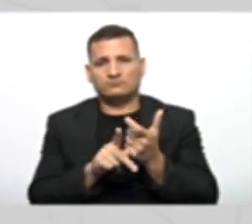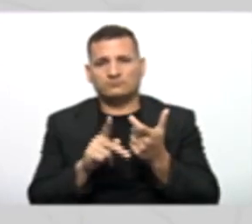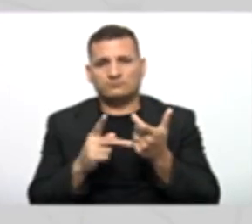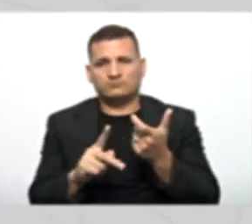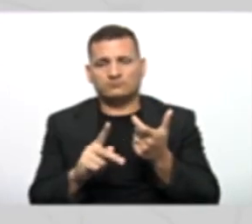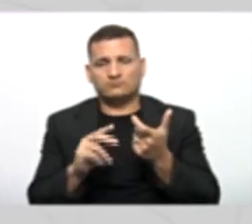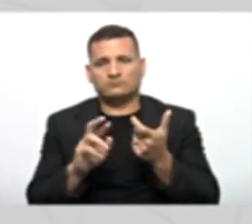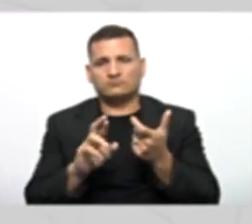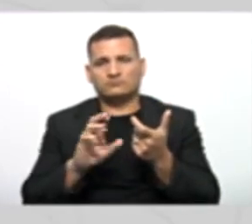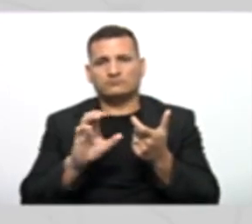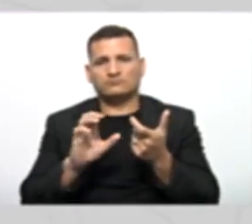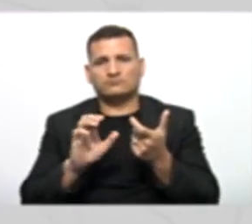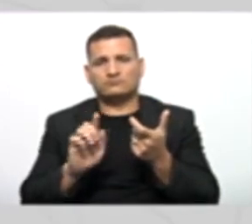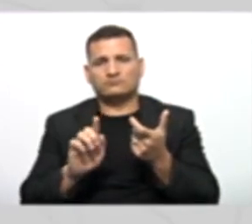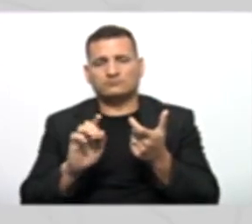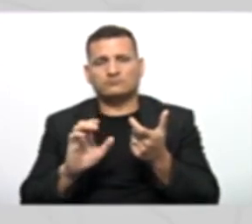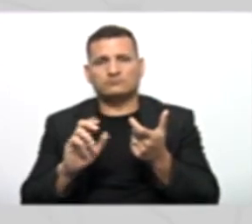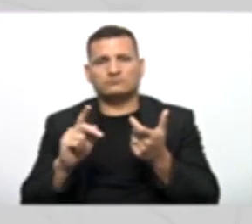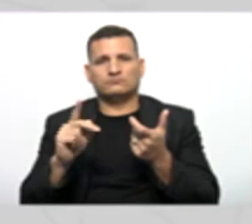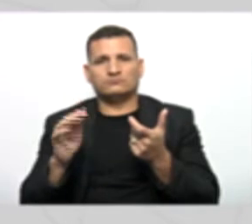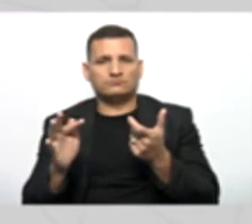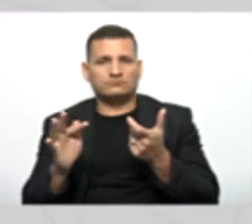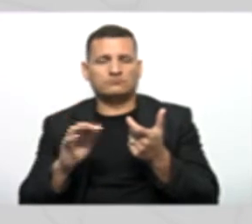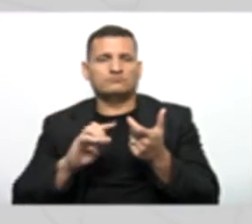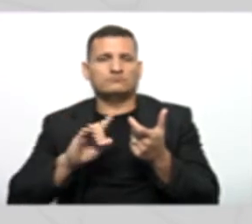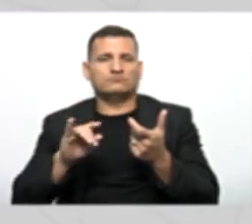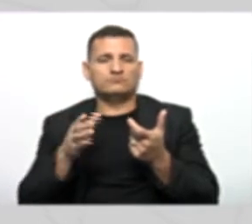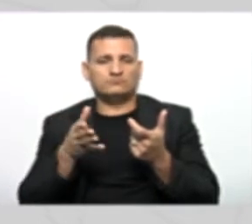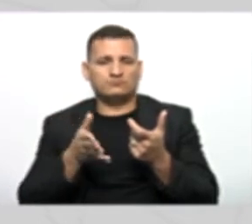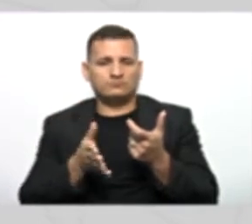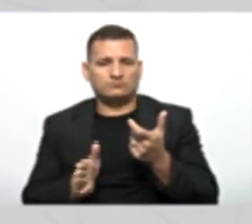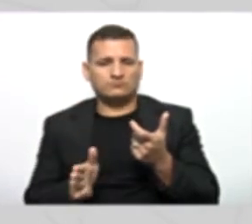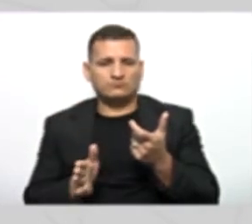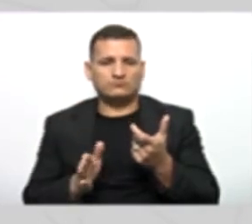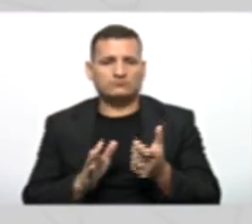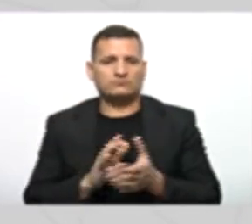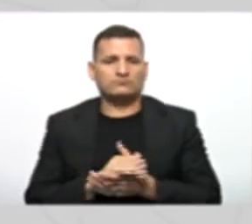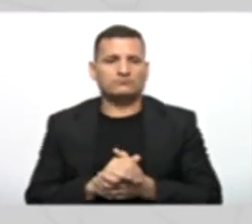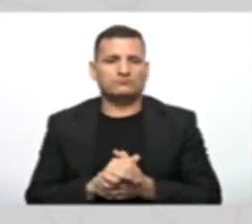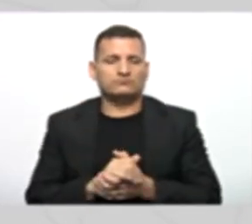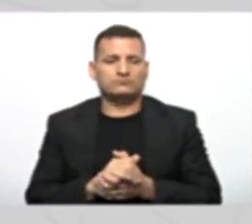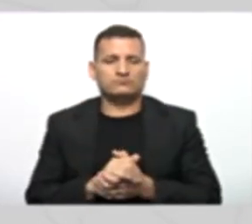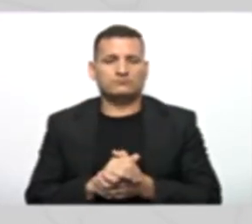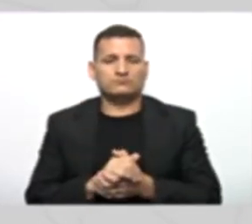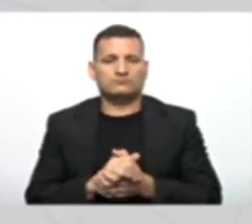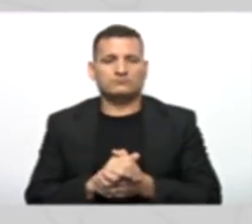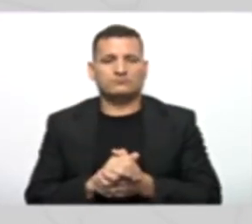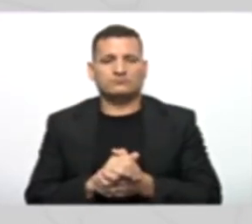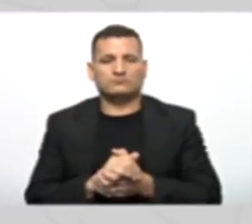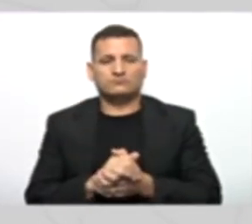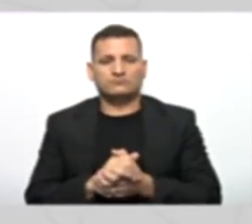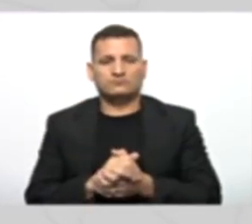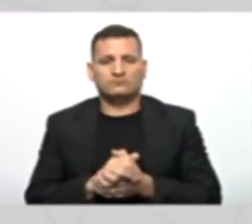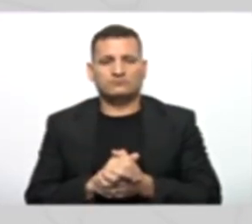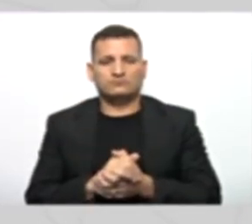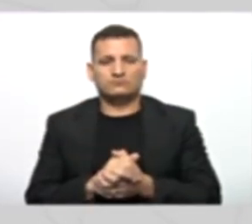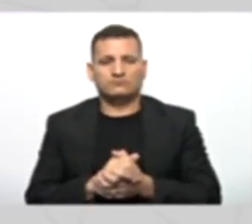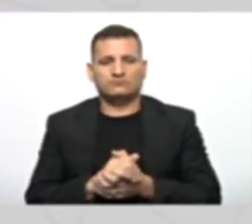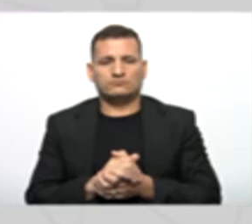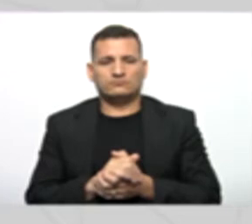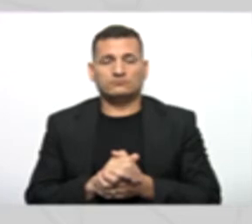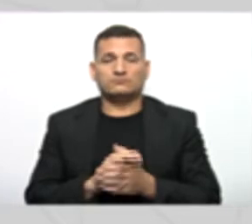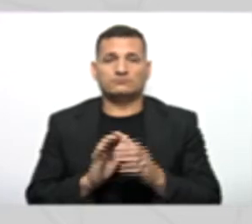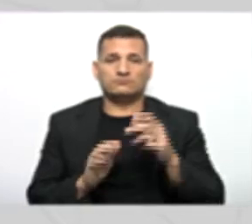RG, CPF e data de nascimento. Então, dentro do método construtor, nós precisamos falar assim, Ei, classe